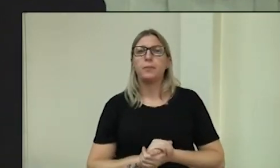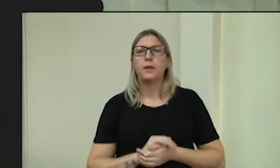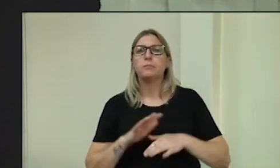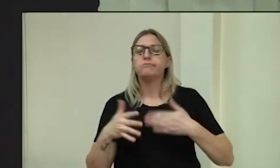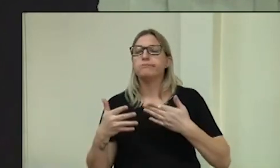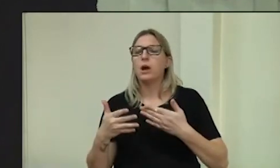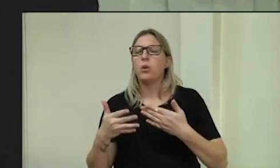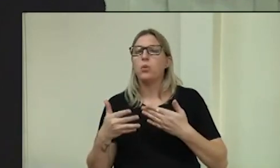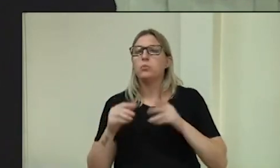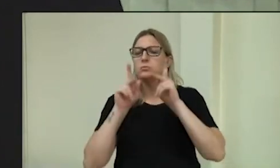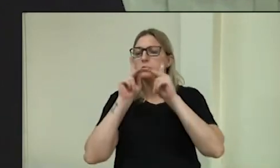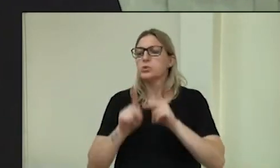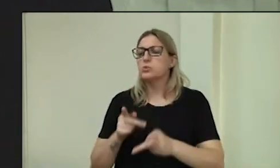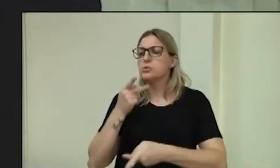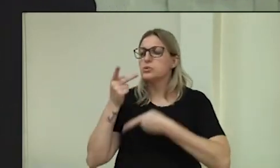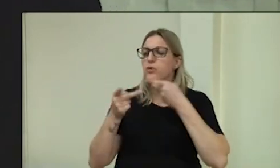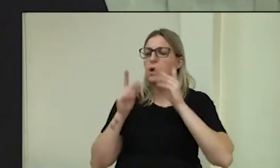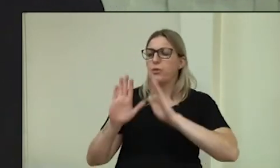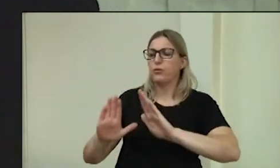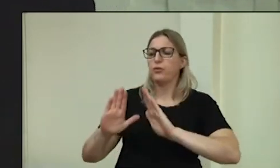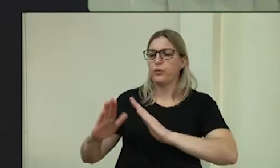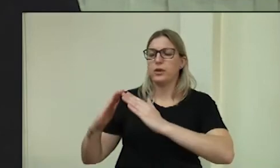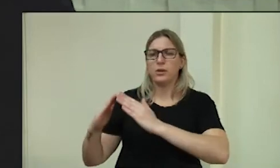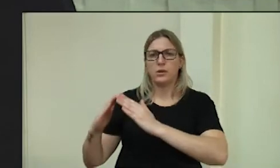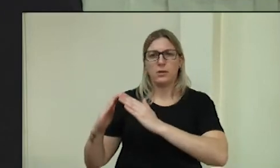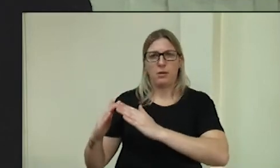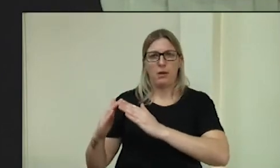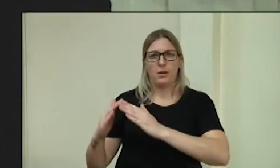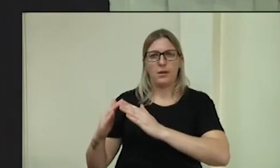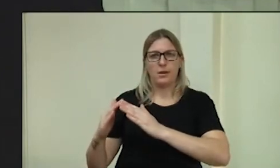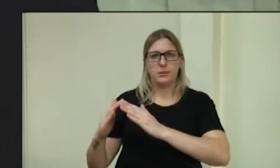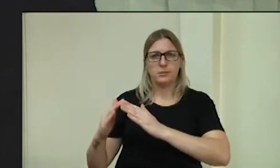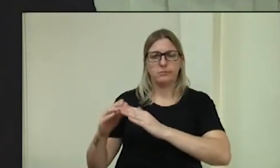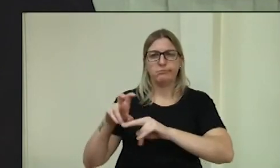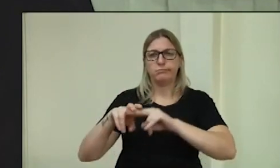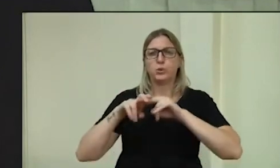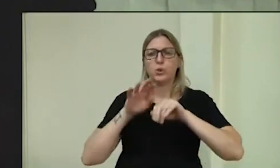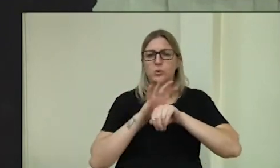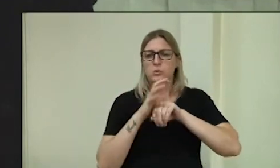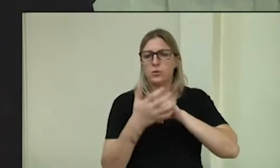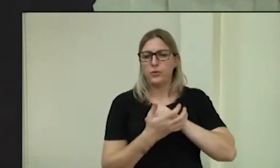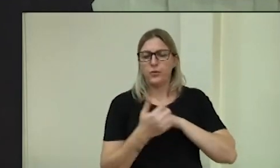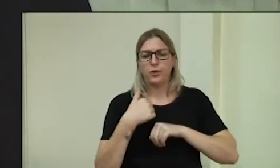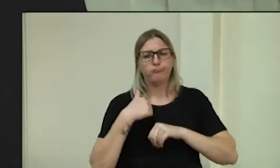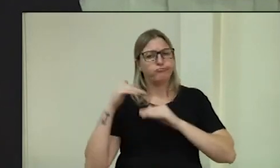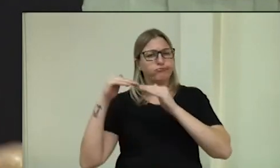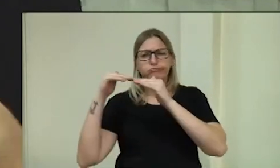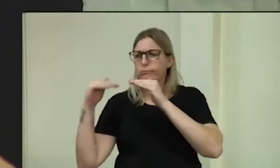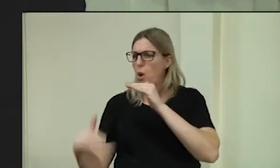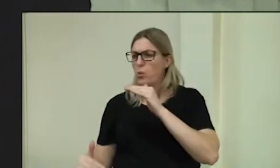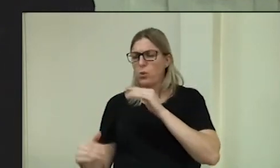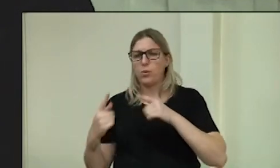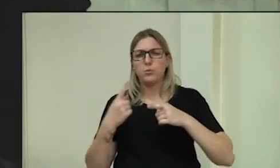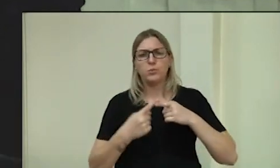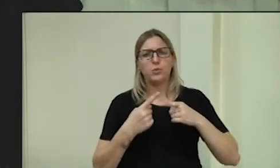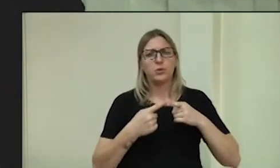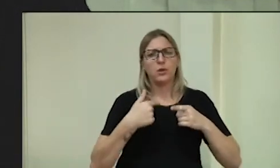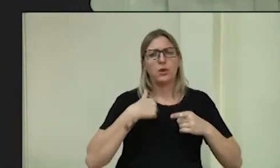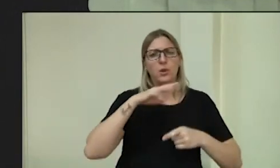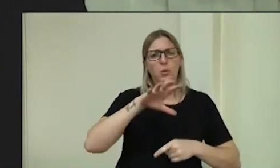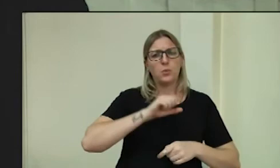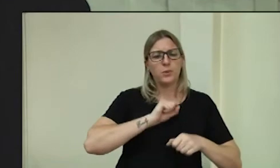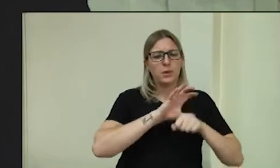casa por causa da COVID. Eu não concordo fique em casa, porque, assim, eu passei a COVID,